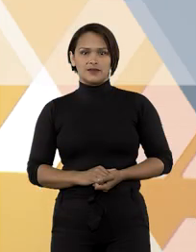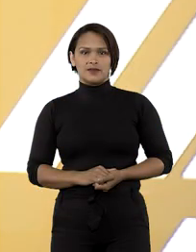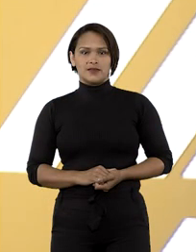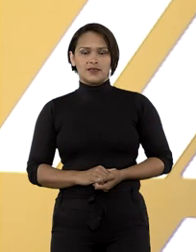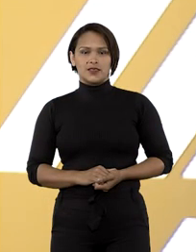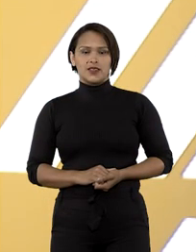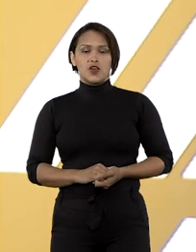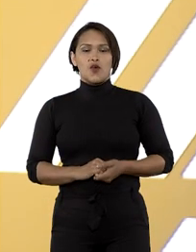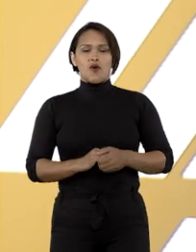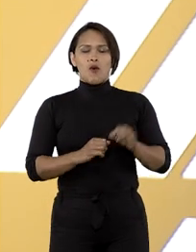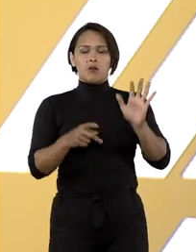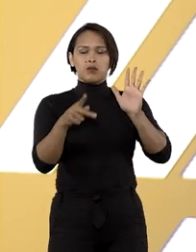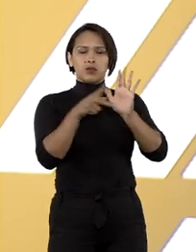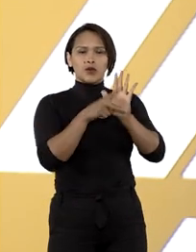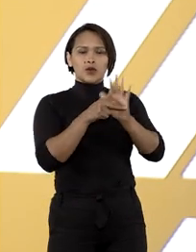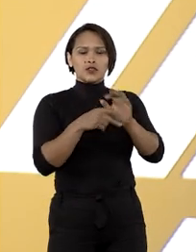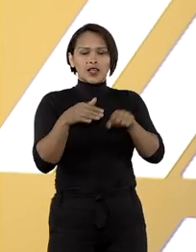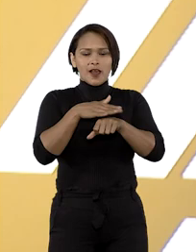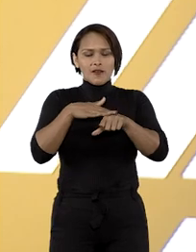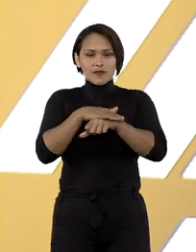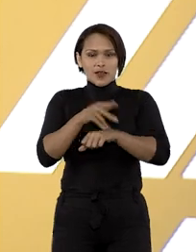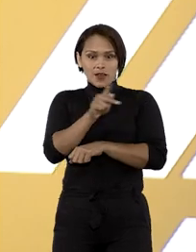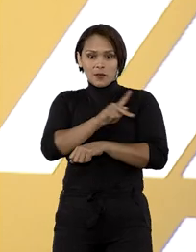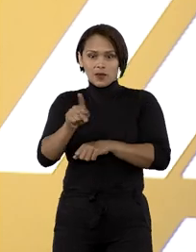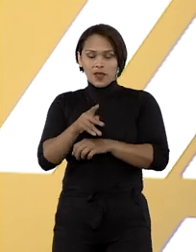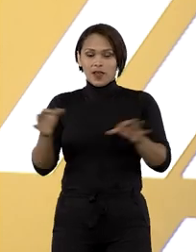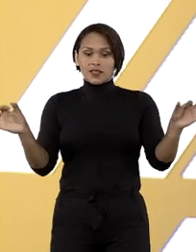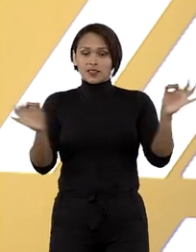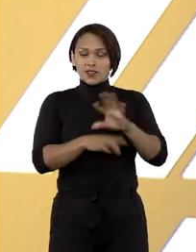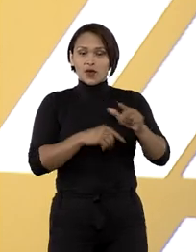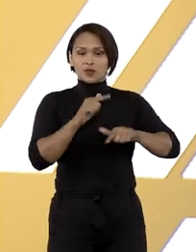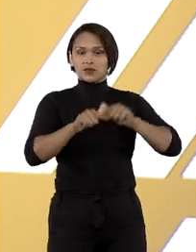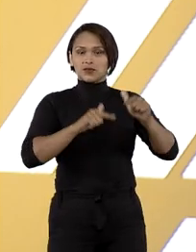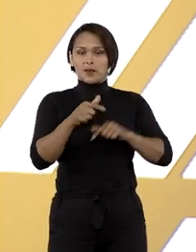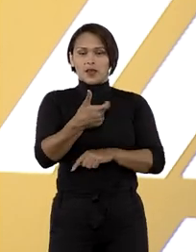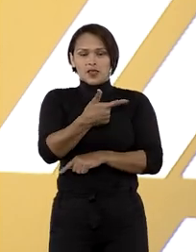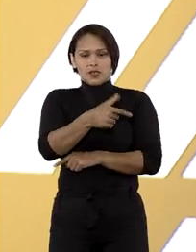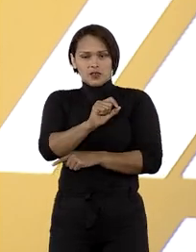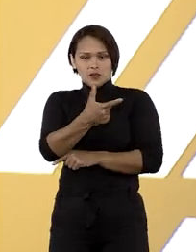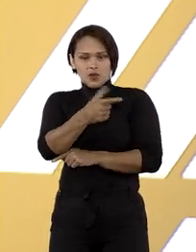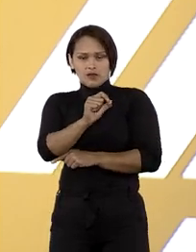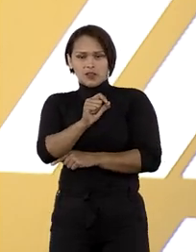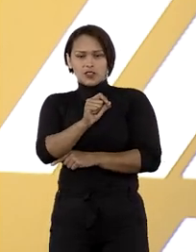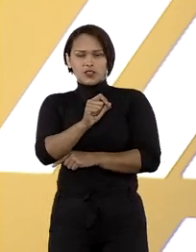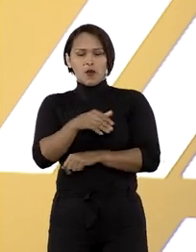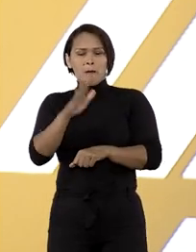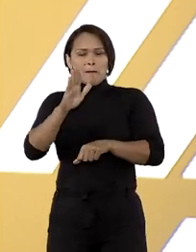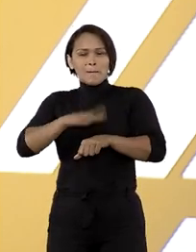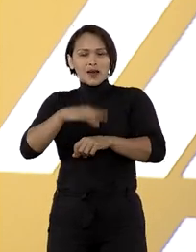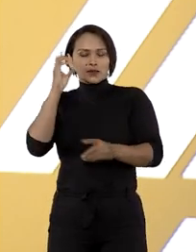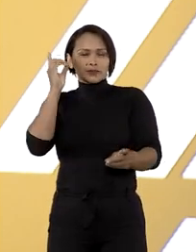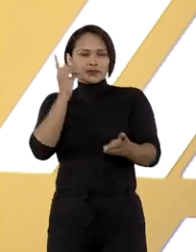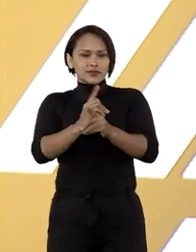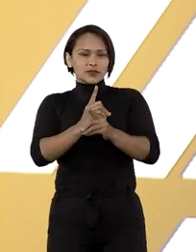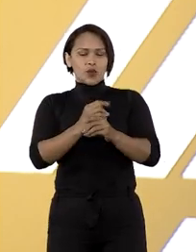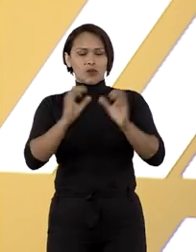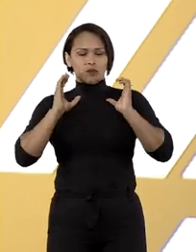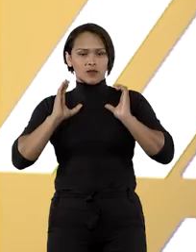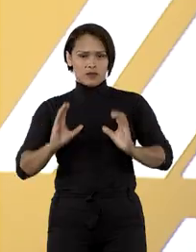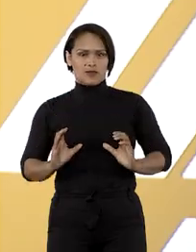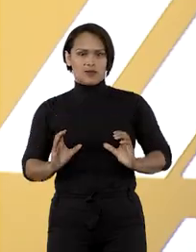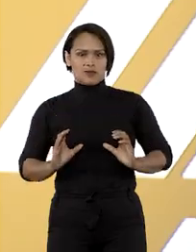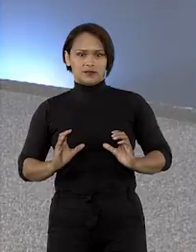O projeto Fale com o Presidente encerrou as atividades de 2020 com mais um encontro com